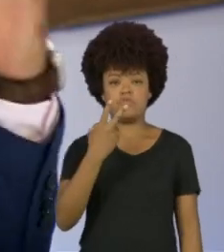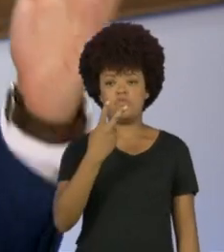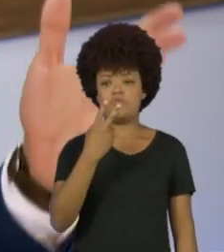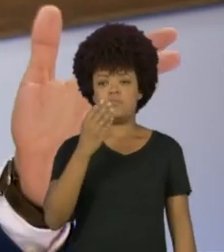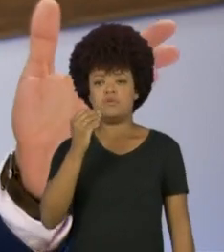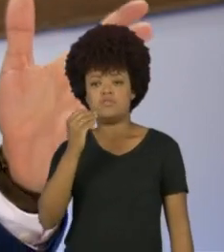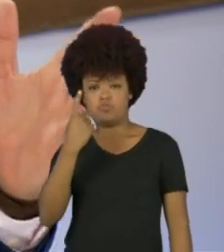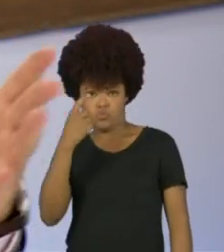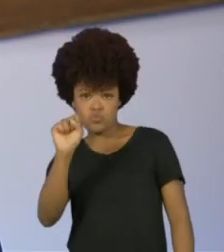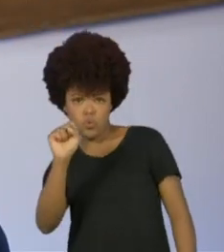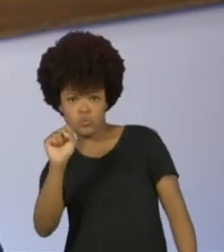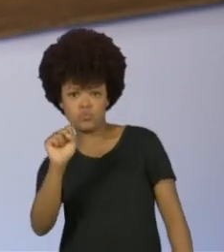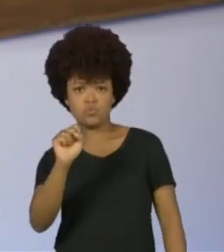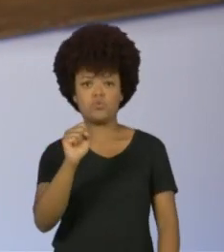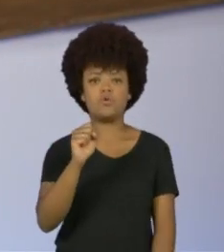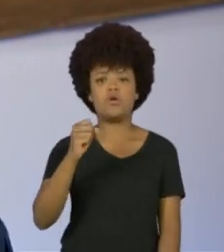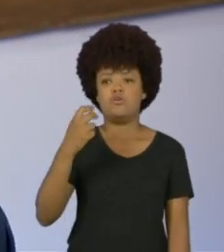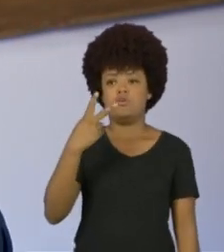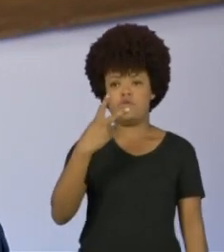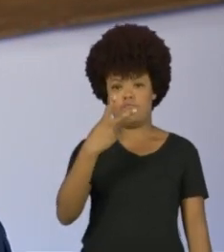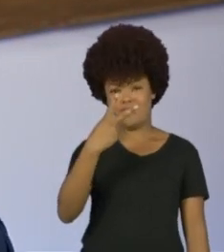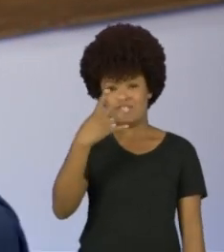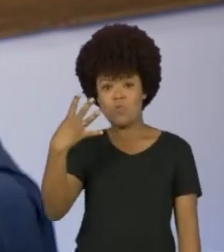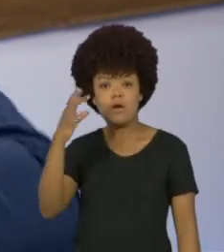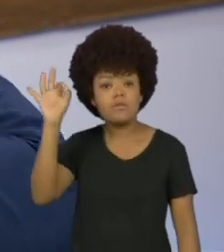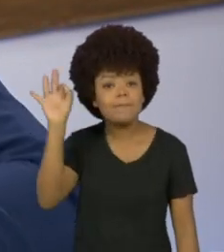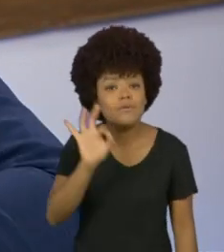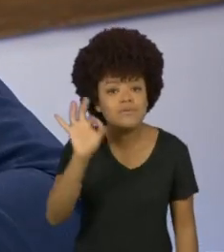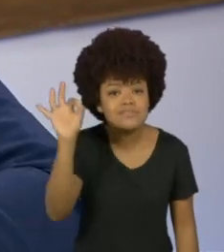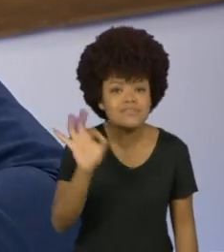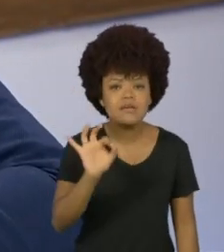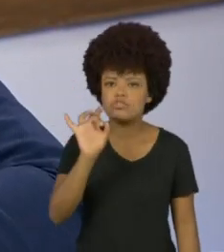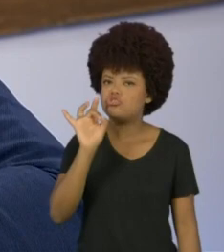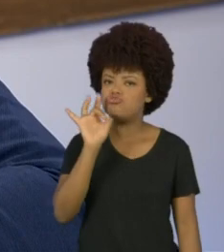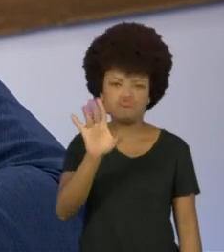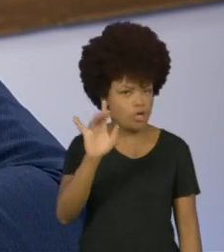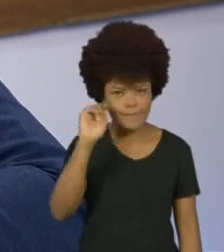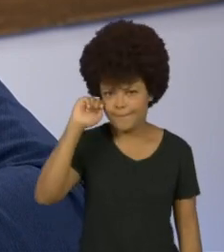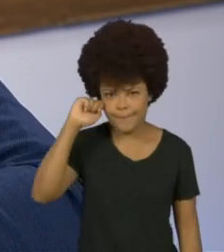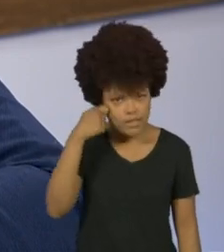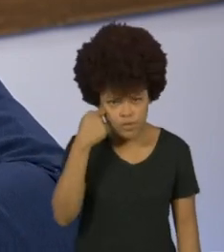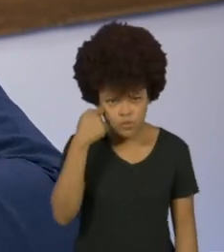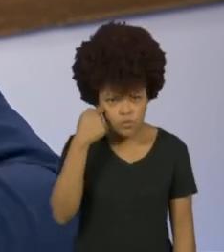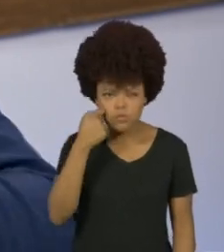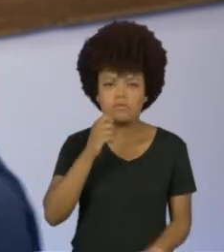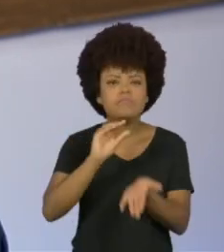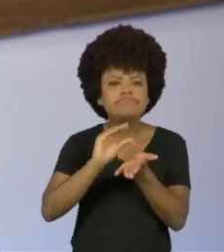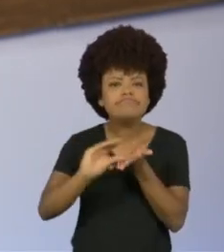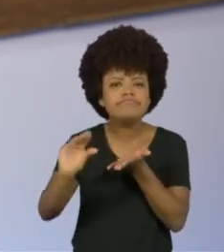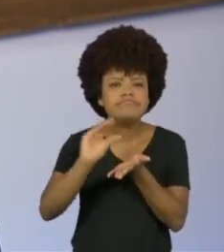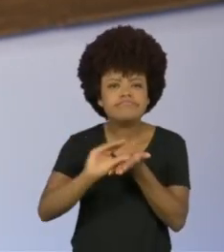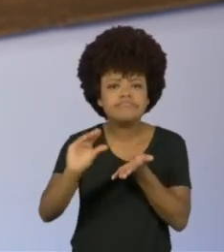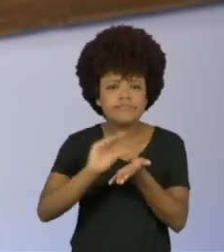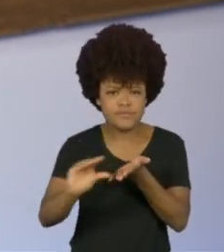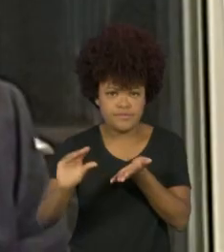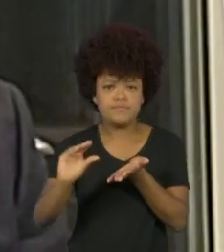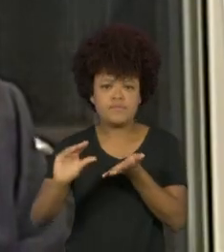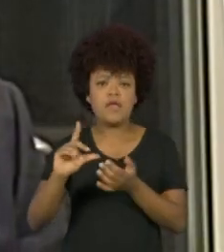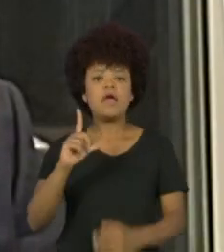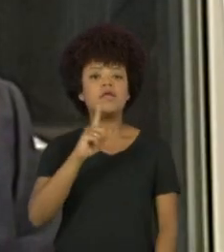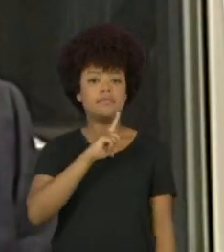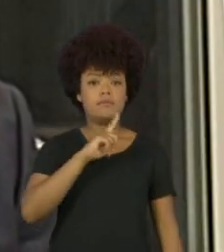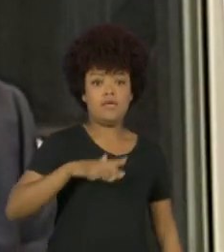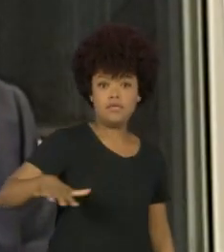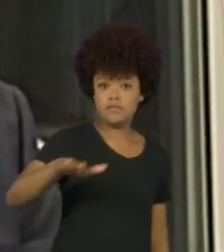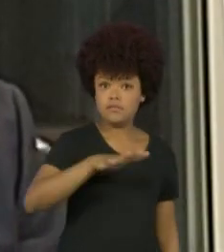daquelas dos 11 maiores partidos foram ter investimento maior entre candidaturas negras. Então, no campo progressista, mais claramente